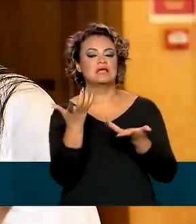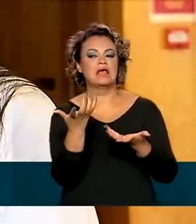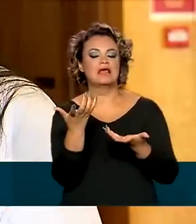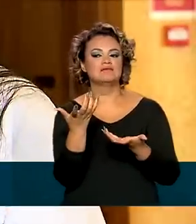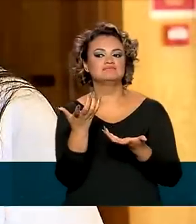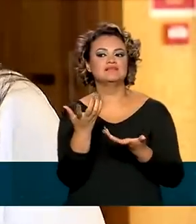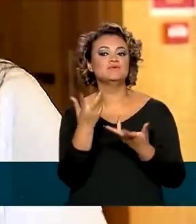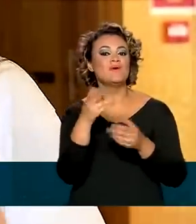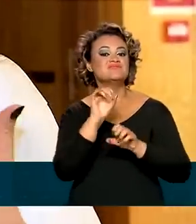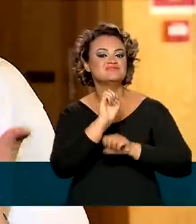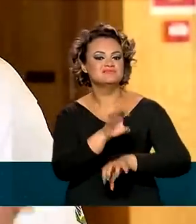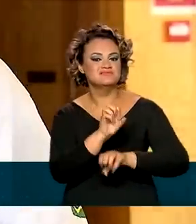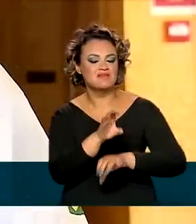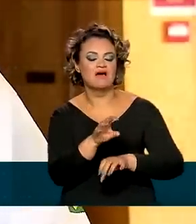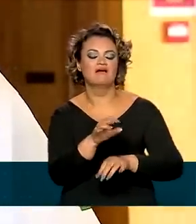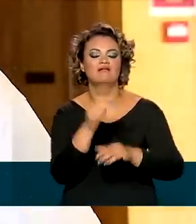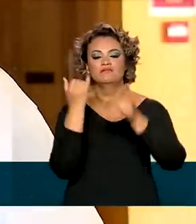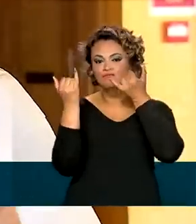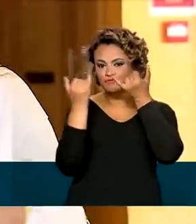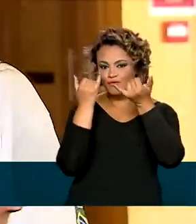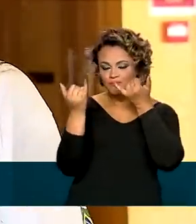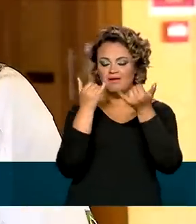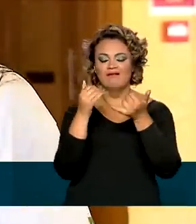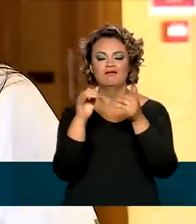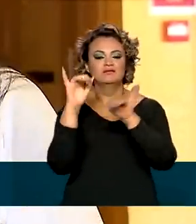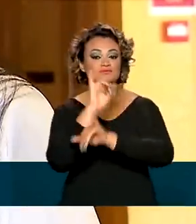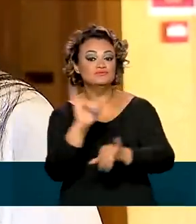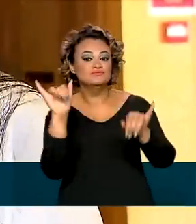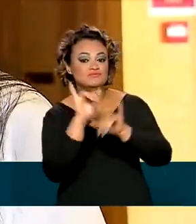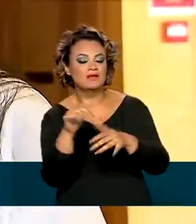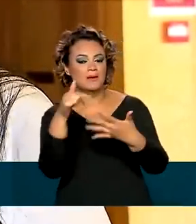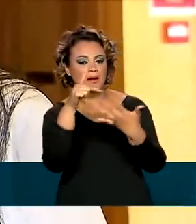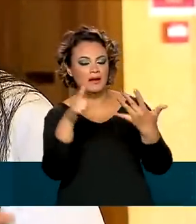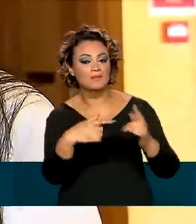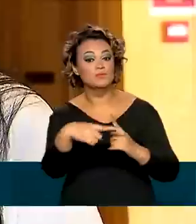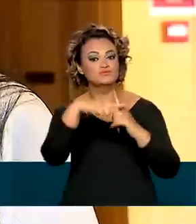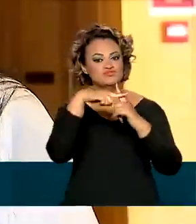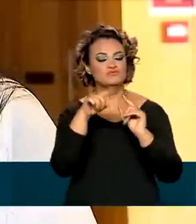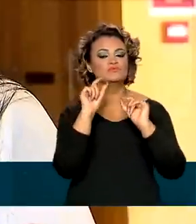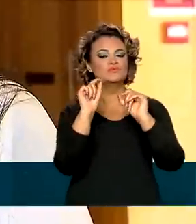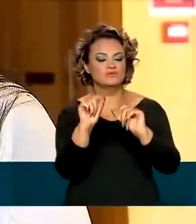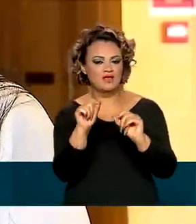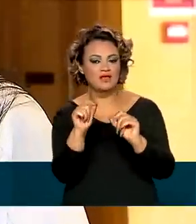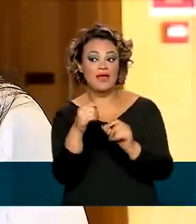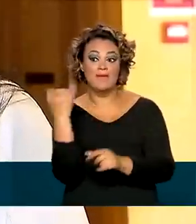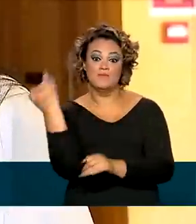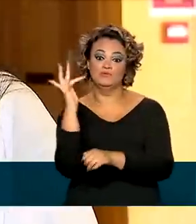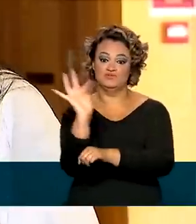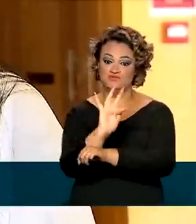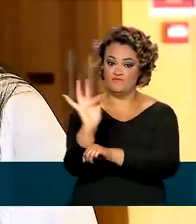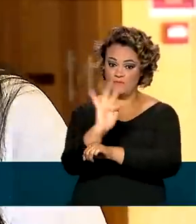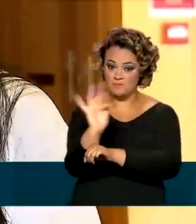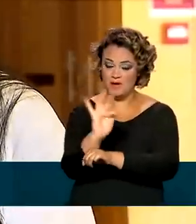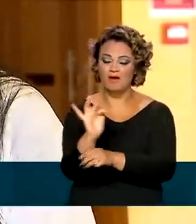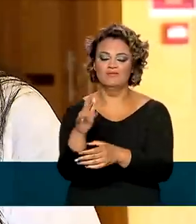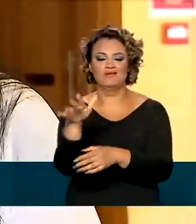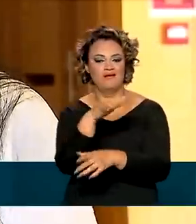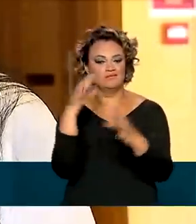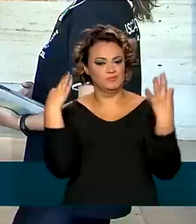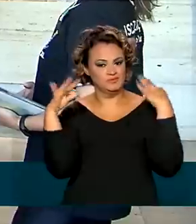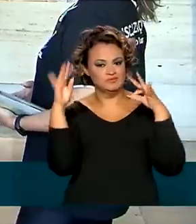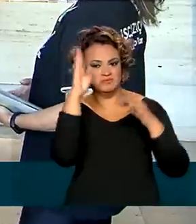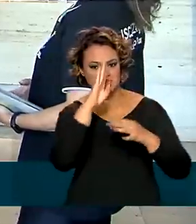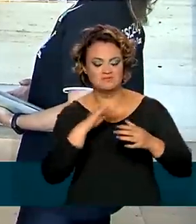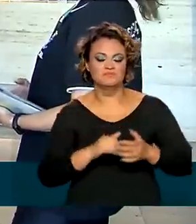educação, de informação, de divulgação dos benefícios, da importância da formalização para o turismo no